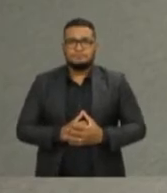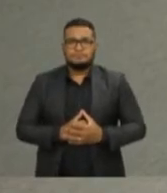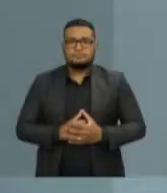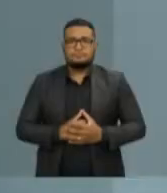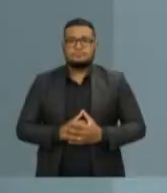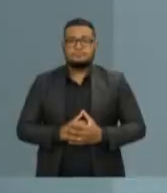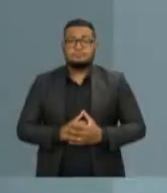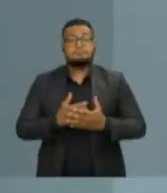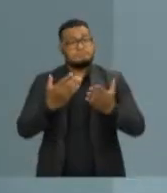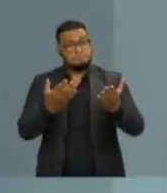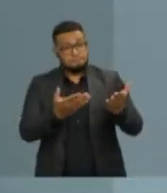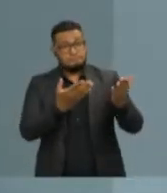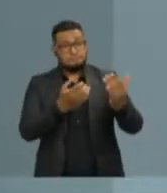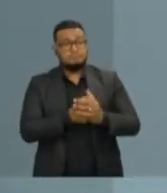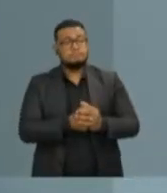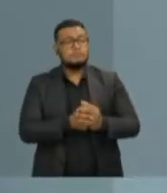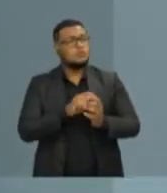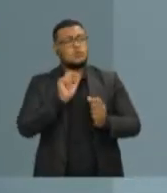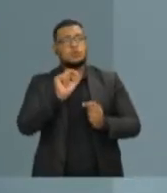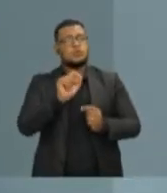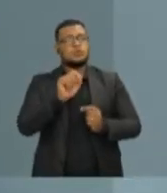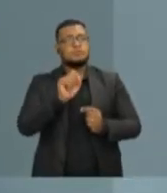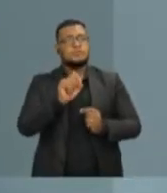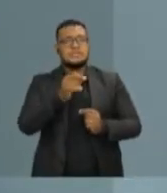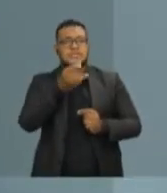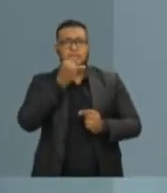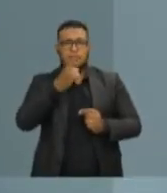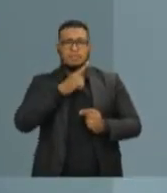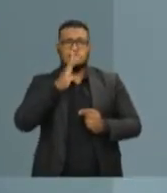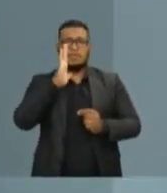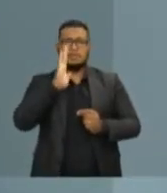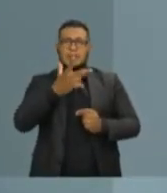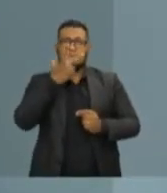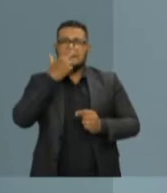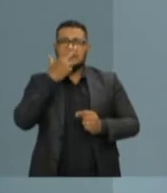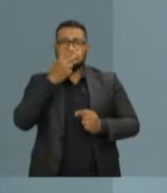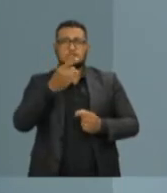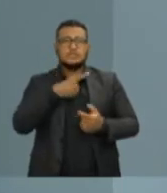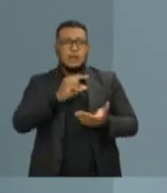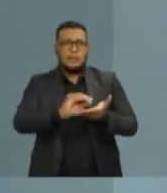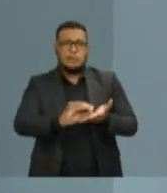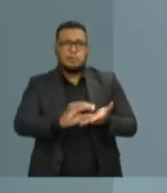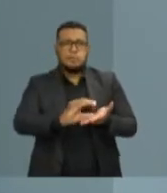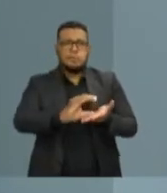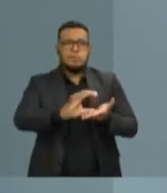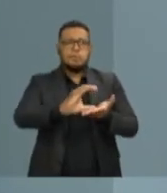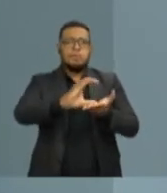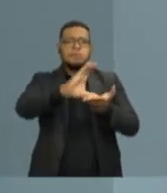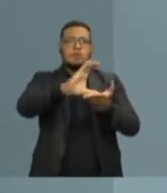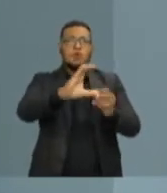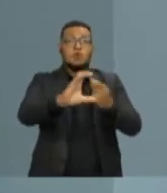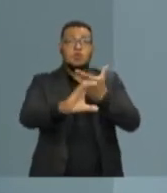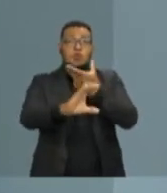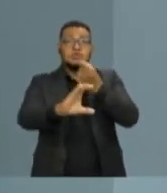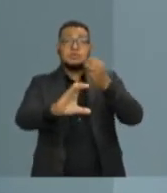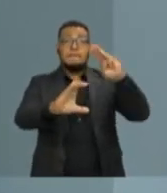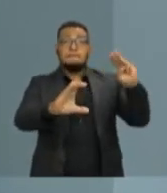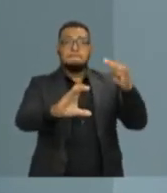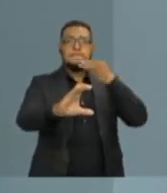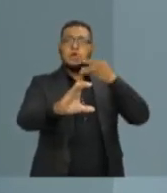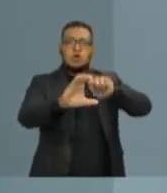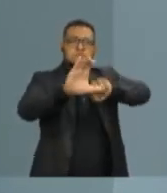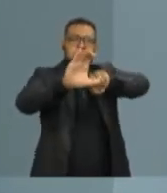Candidato, o senhor tem mais de 200 milhões bloqueados pela Justiça, conforme